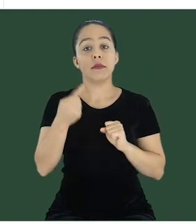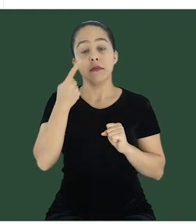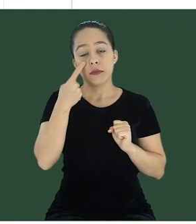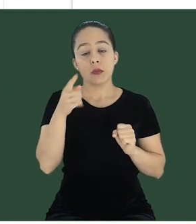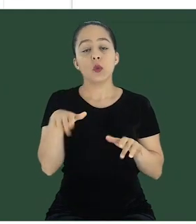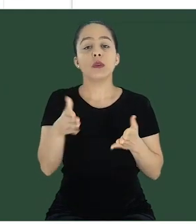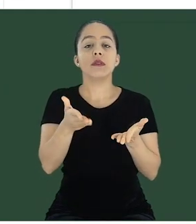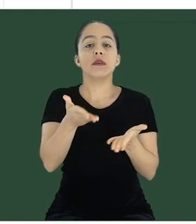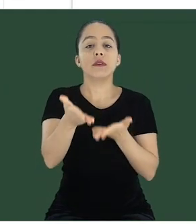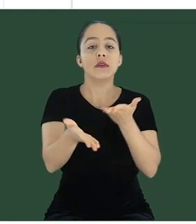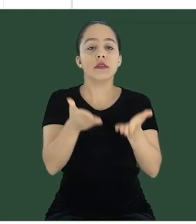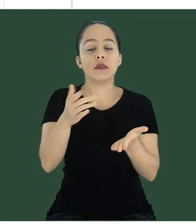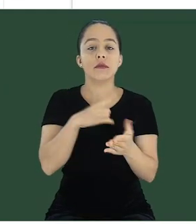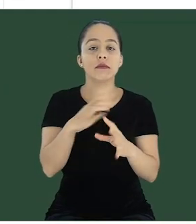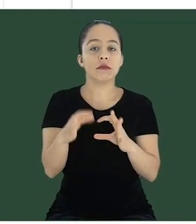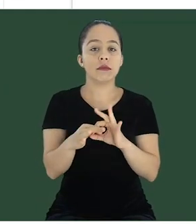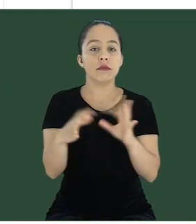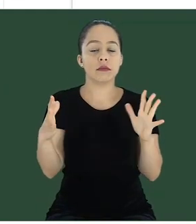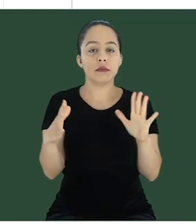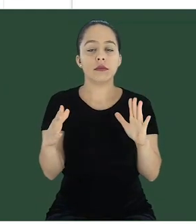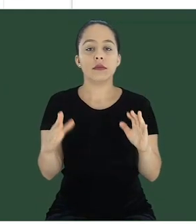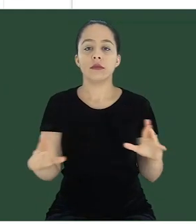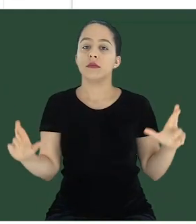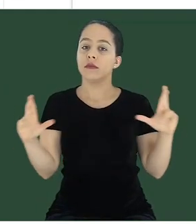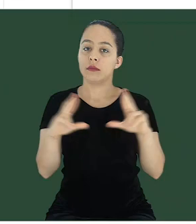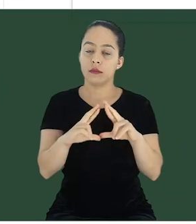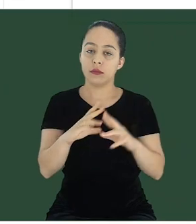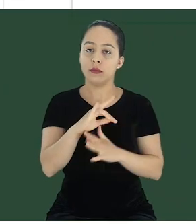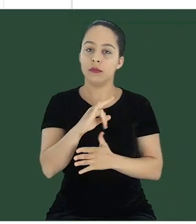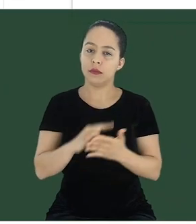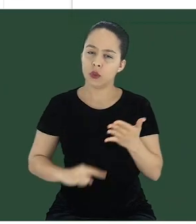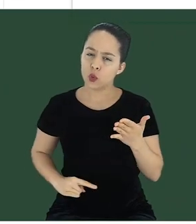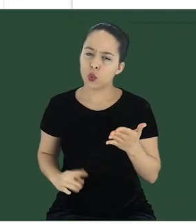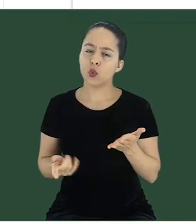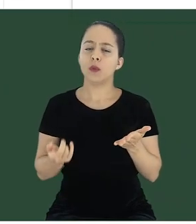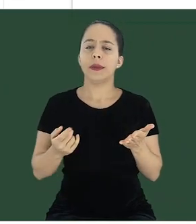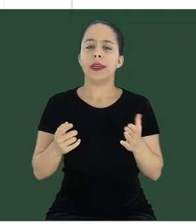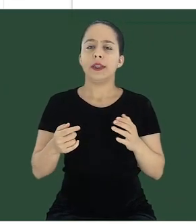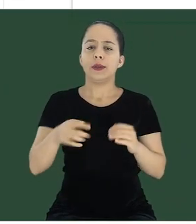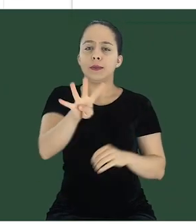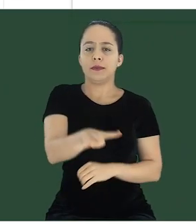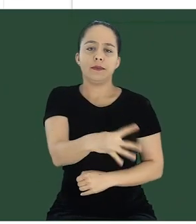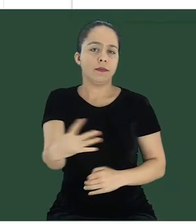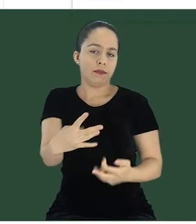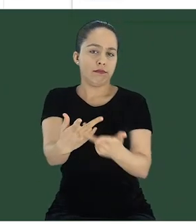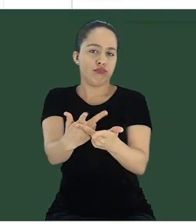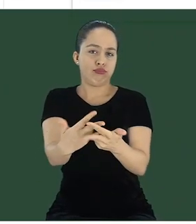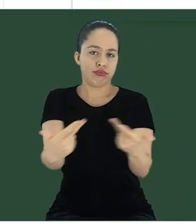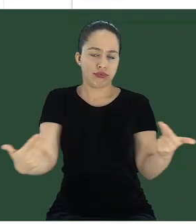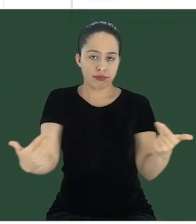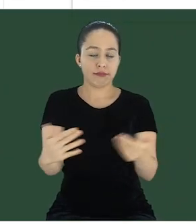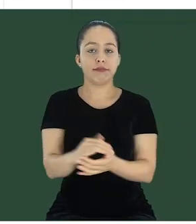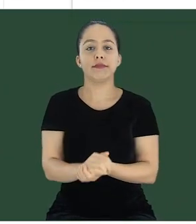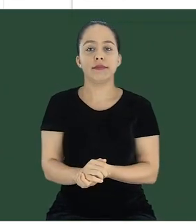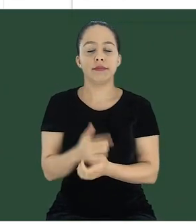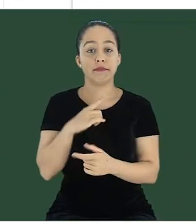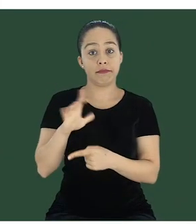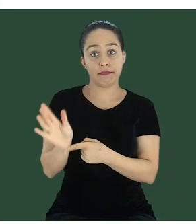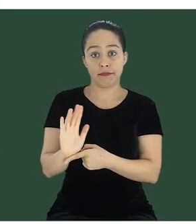ver os serviços disponíveis, Google Drives, documentos, planilhas, etc.